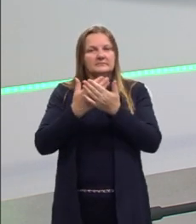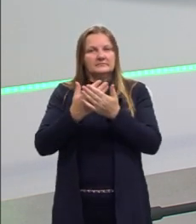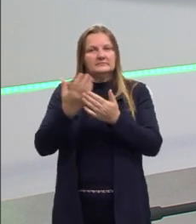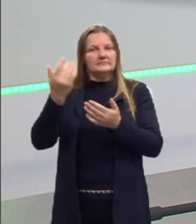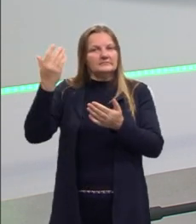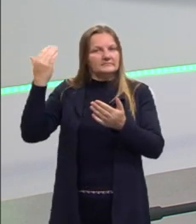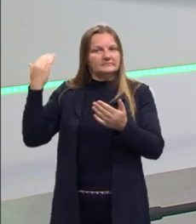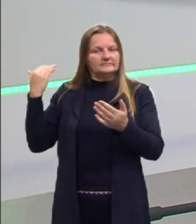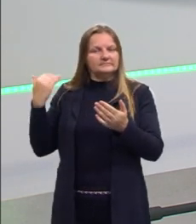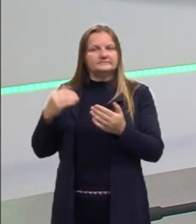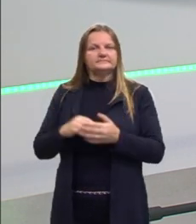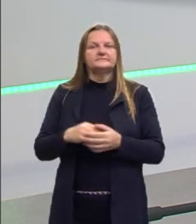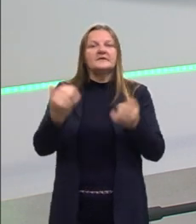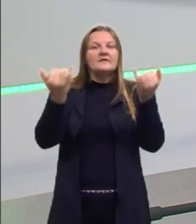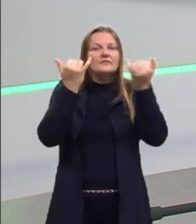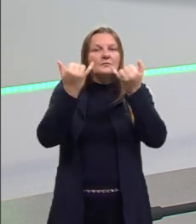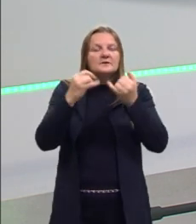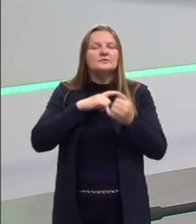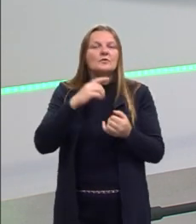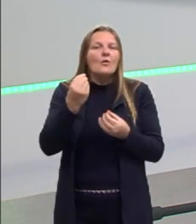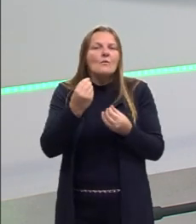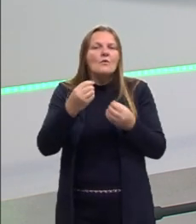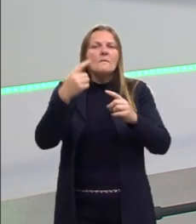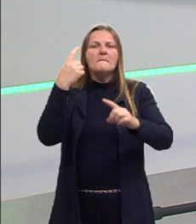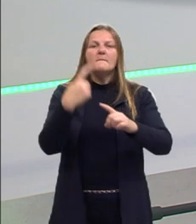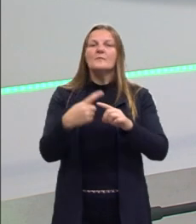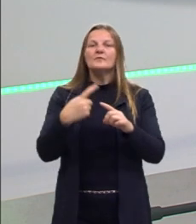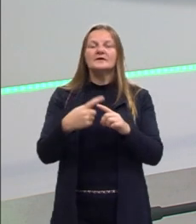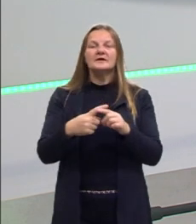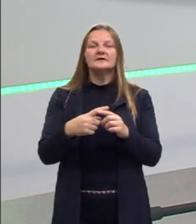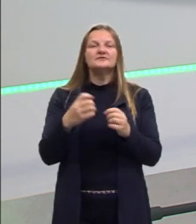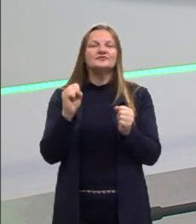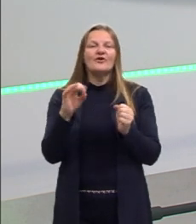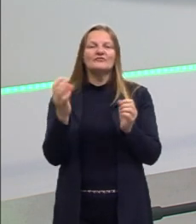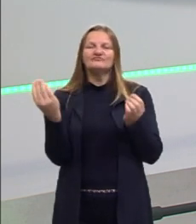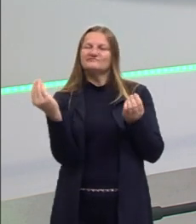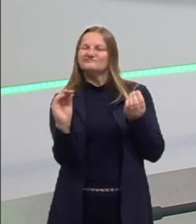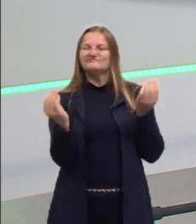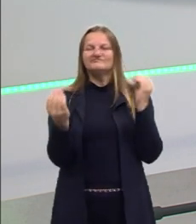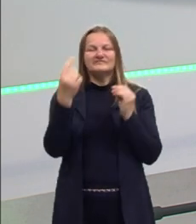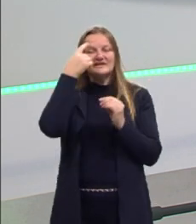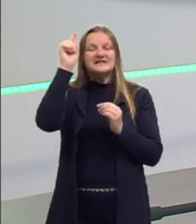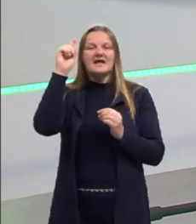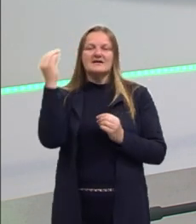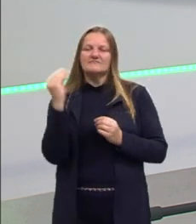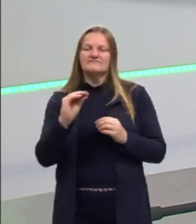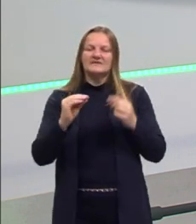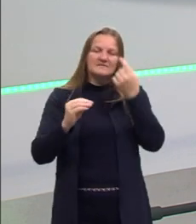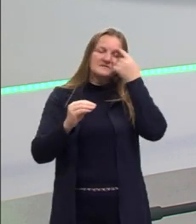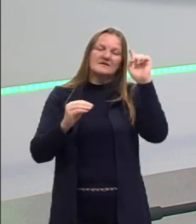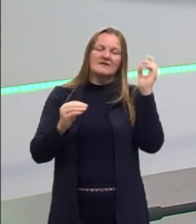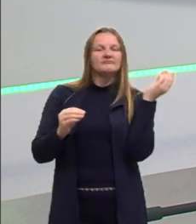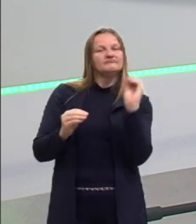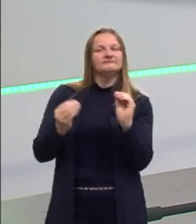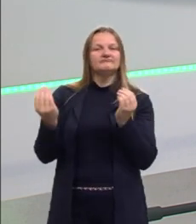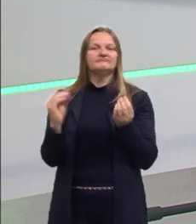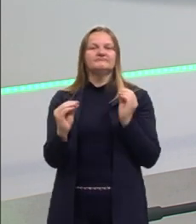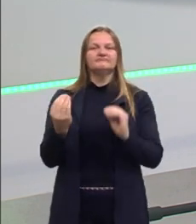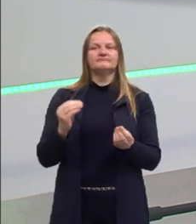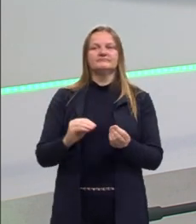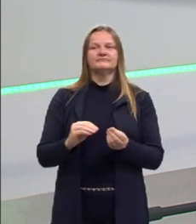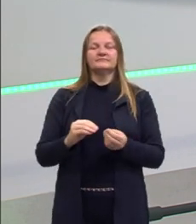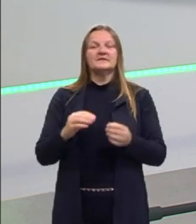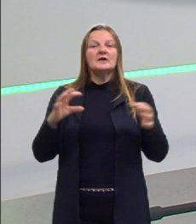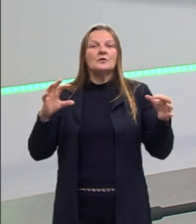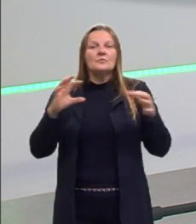mais informações sobre por que eu não posso soltar as ideias e os fatos prontos, só colocar ali, sem